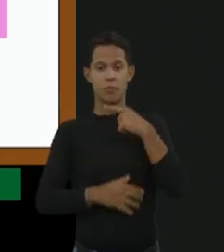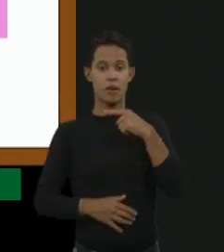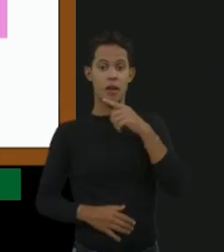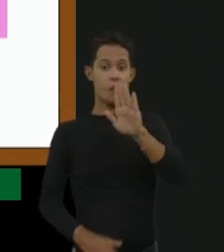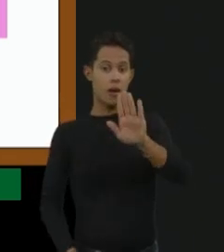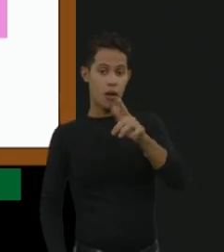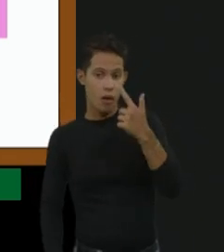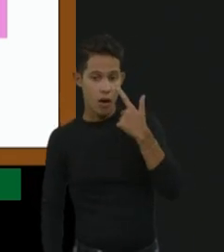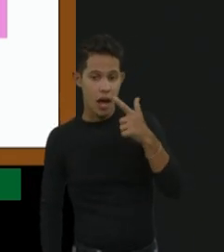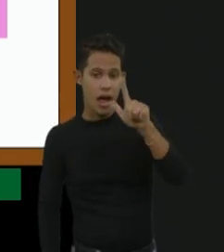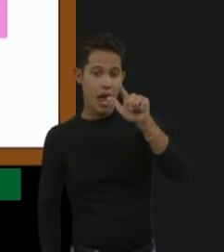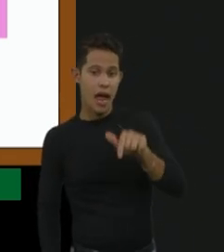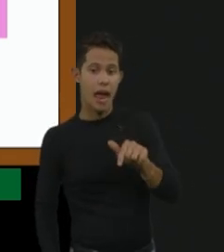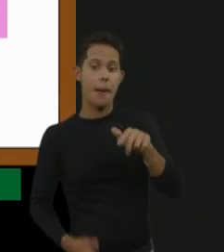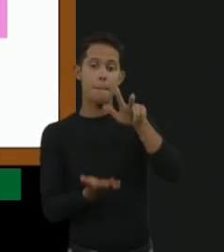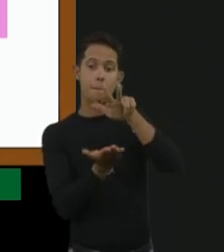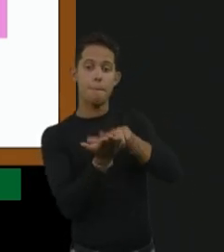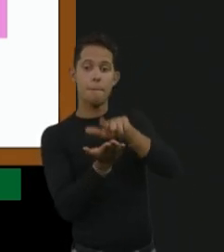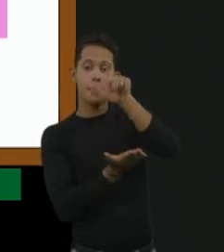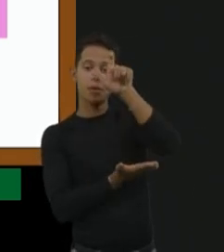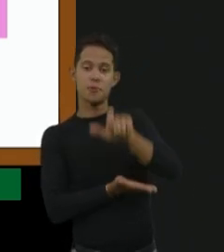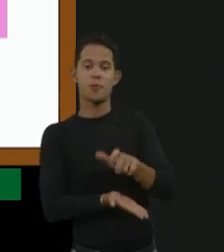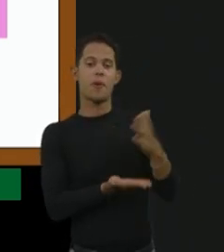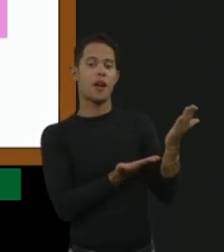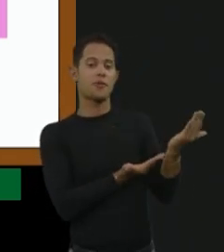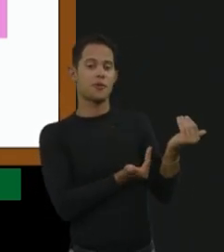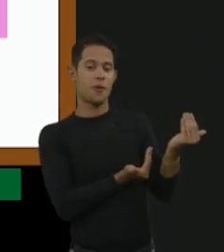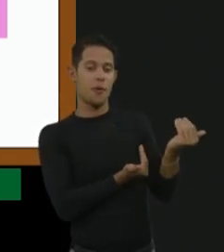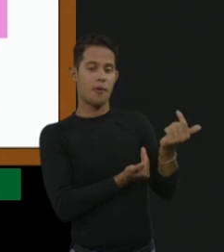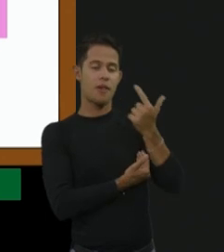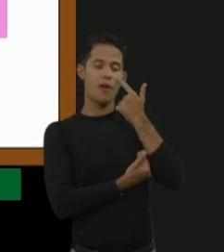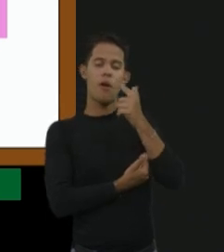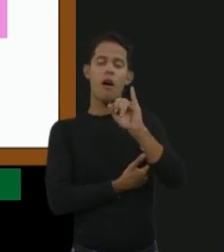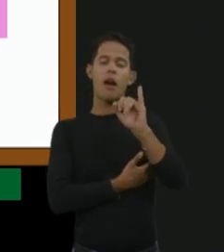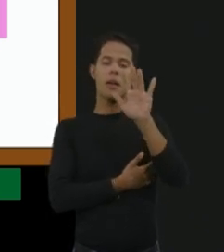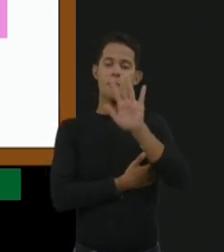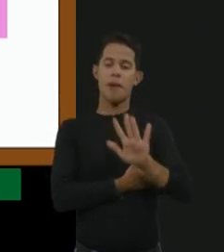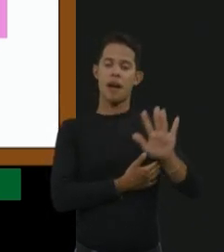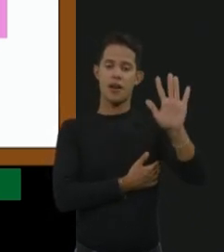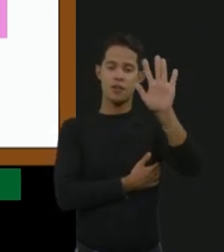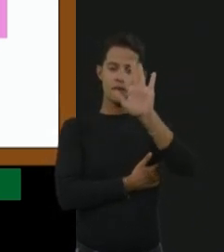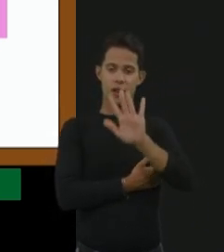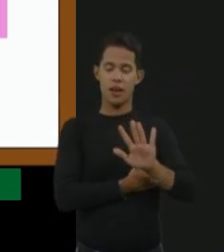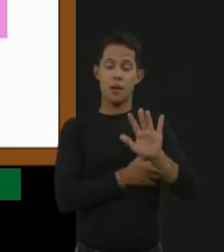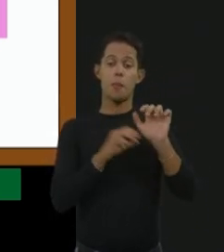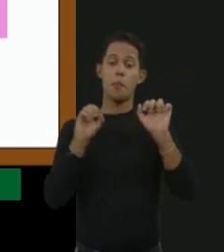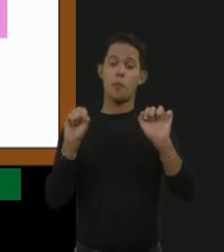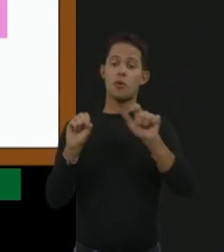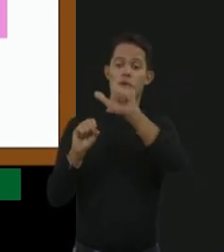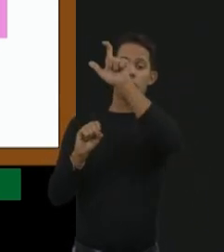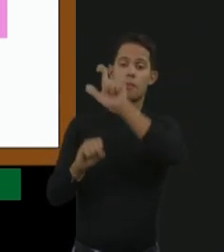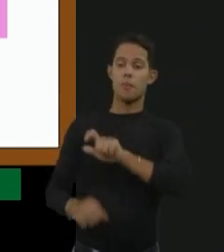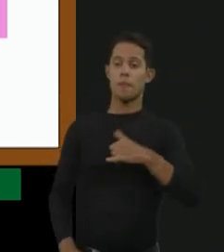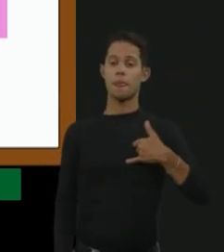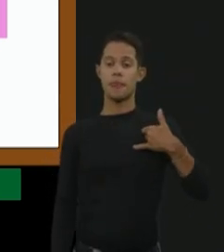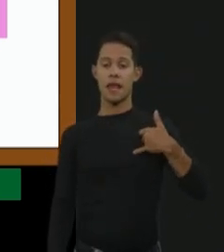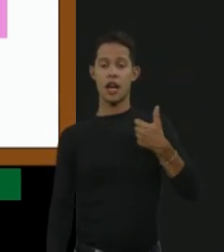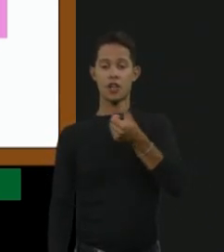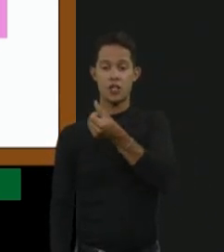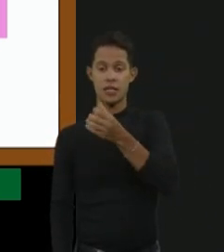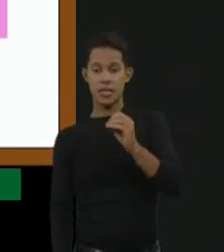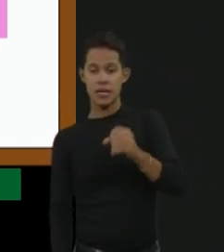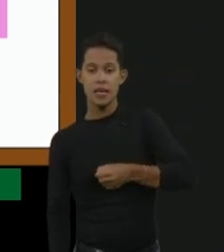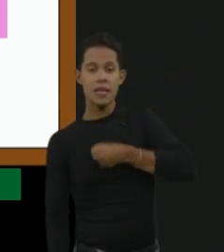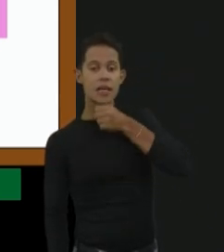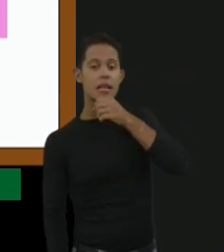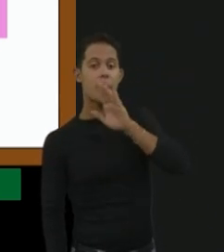falando, por exemplo, essa foto poderia muito bem ser de um paciente de 60 anos, mas, no caso de hemofilia,